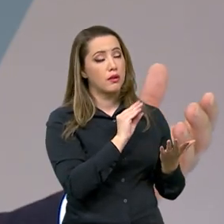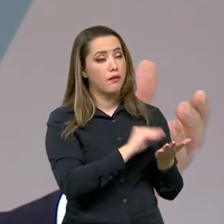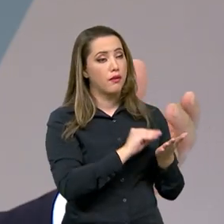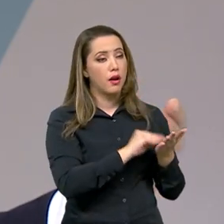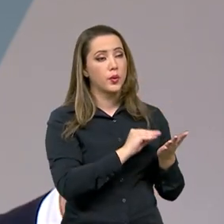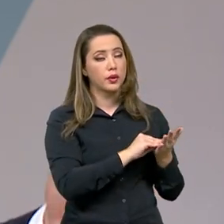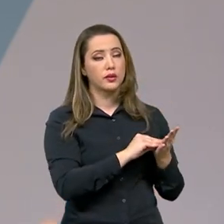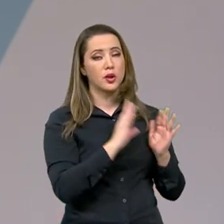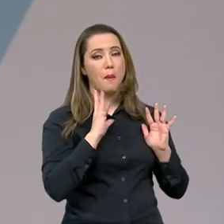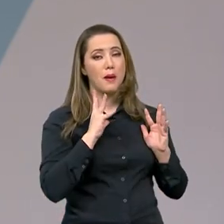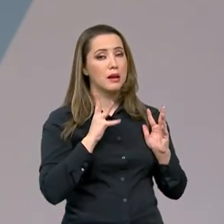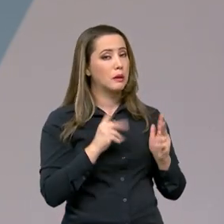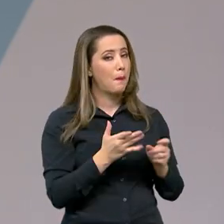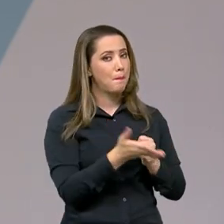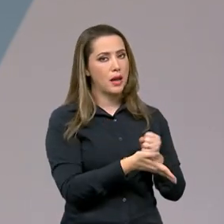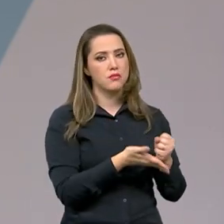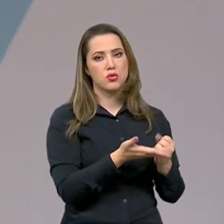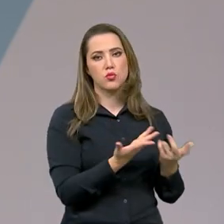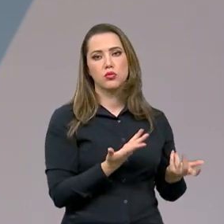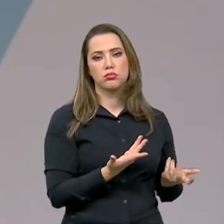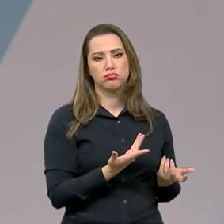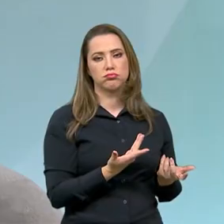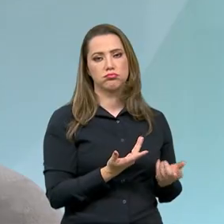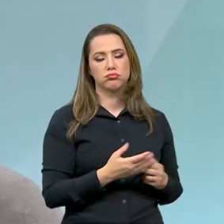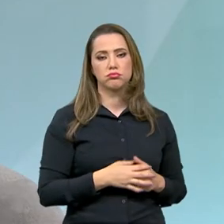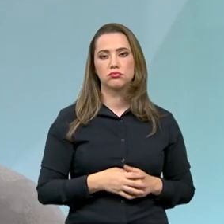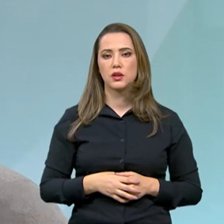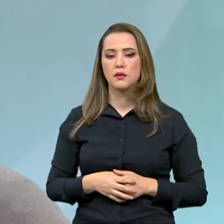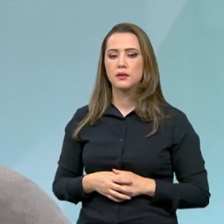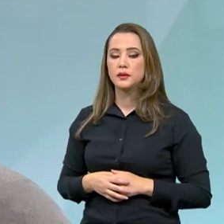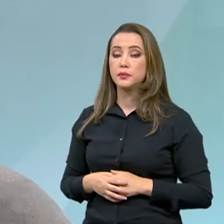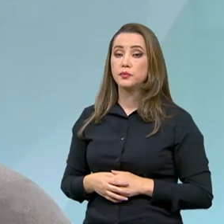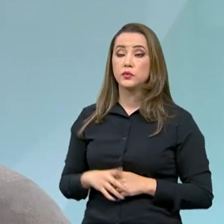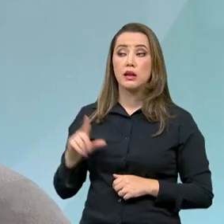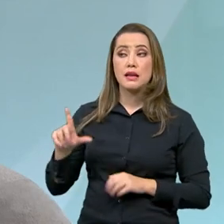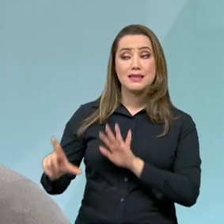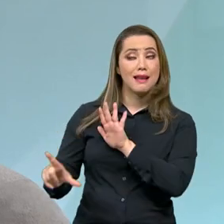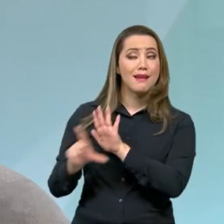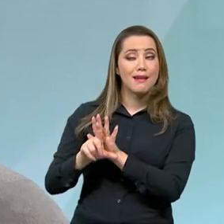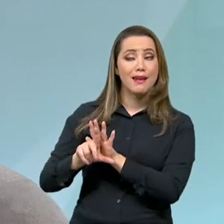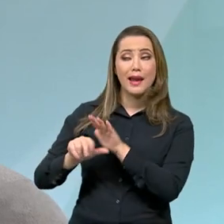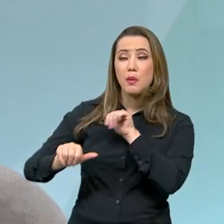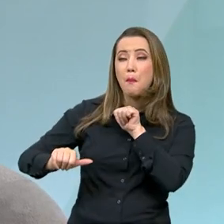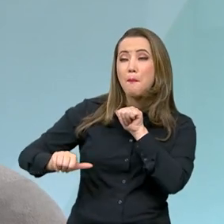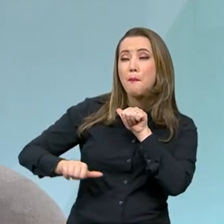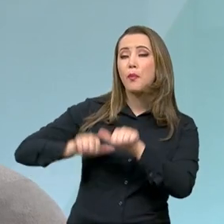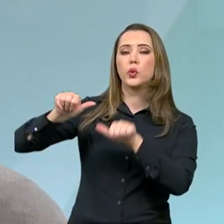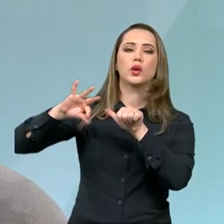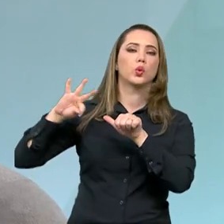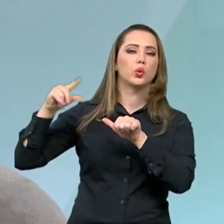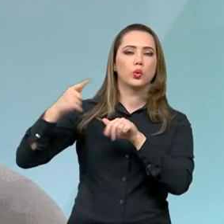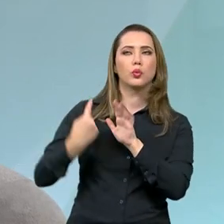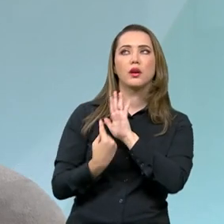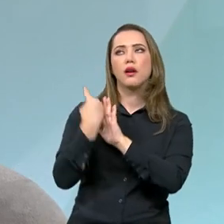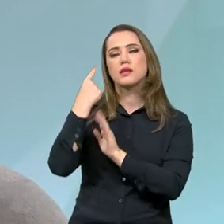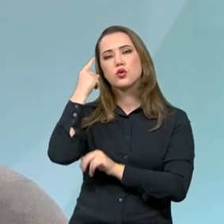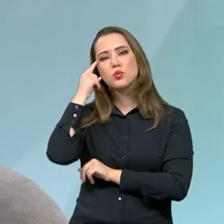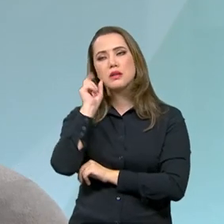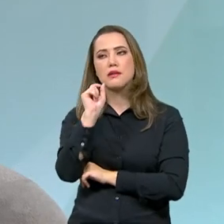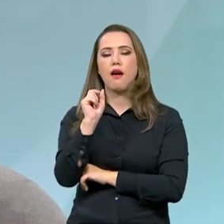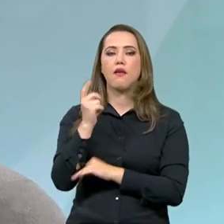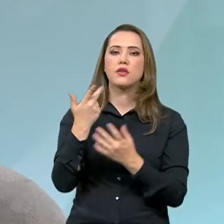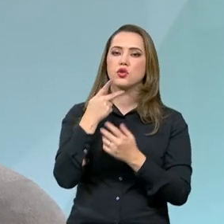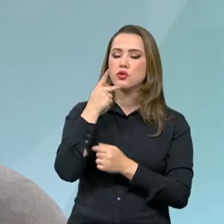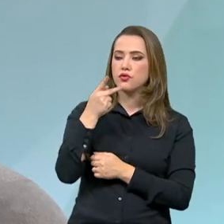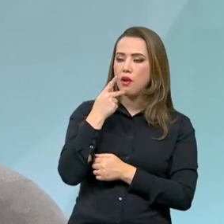falta de saneamento básico no Brasil? Acho que muda tudo, né? Quando a gente falava em saneamento antes, a gente falava muito em obras